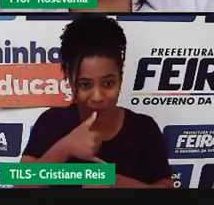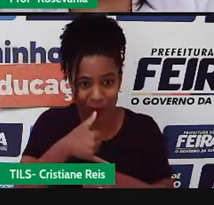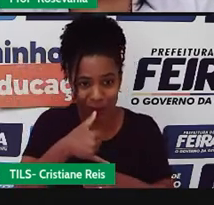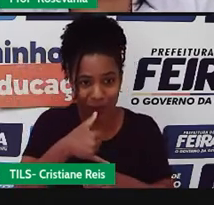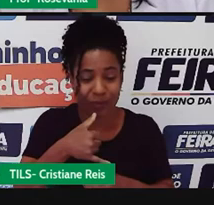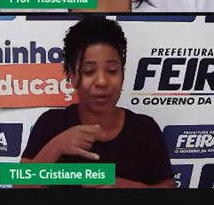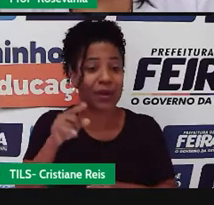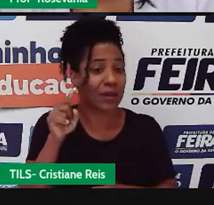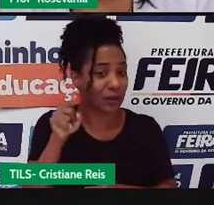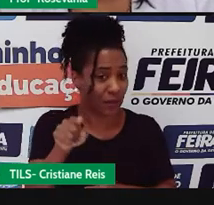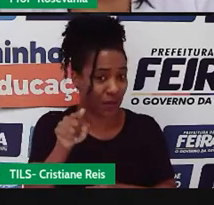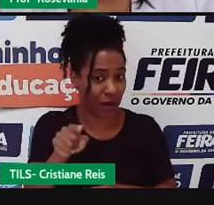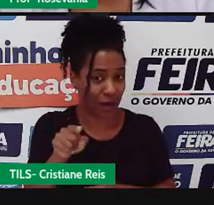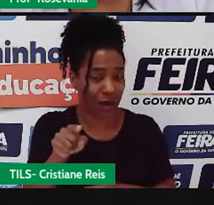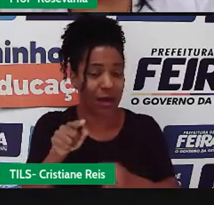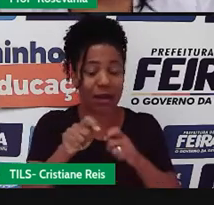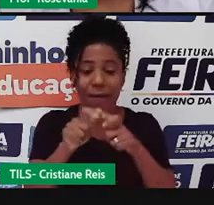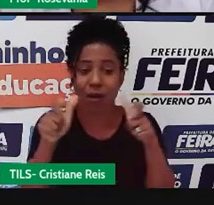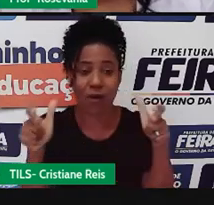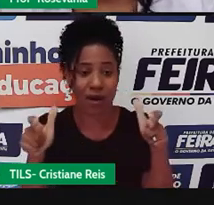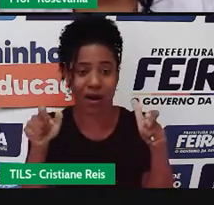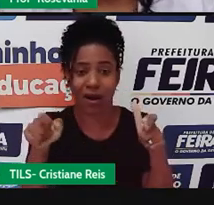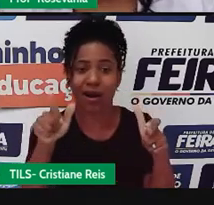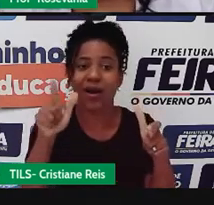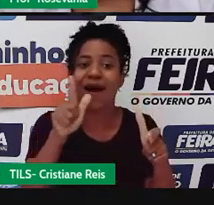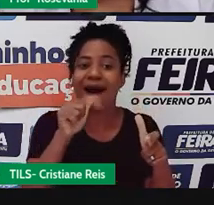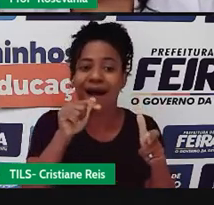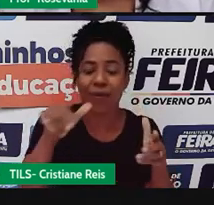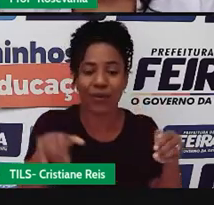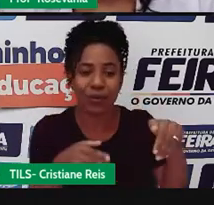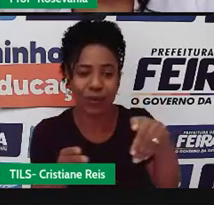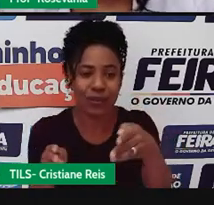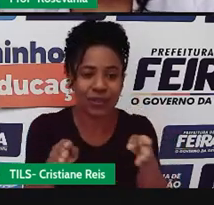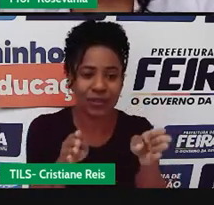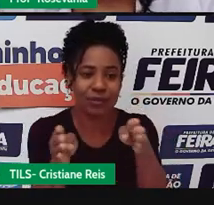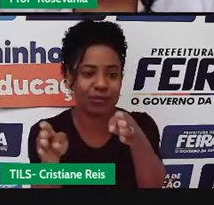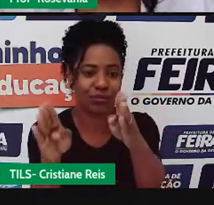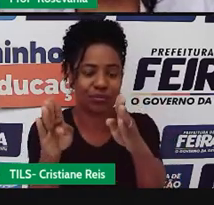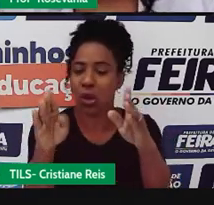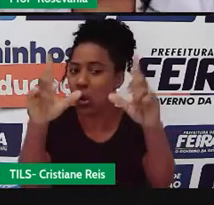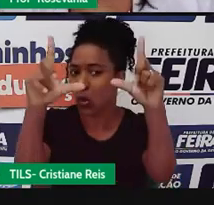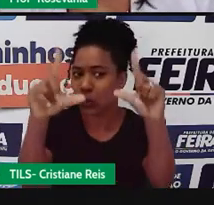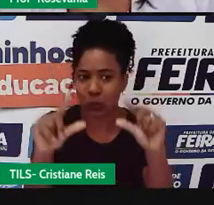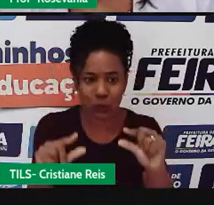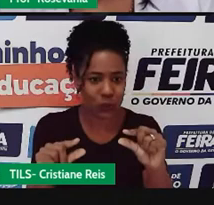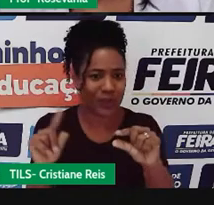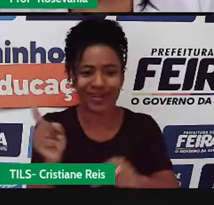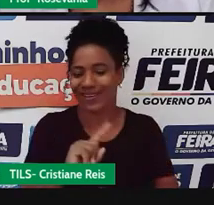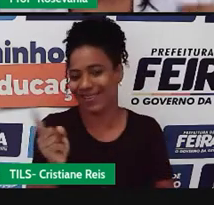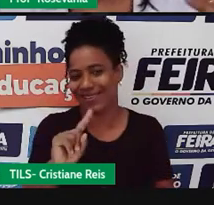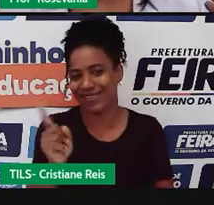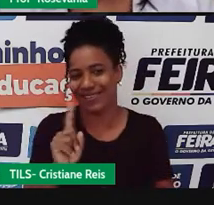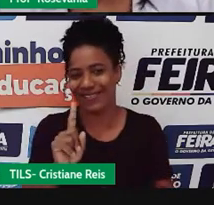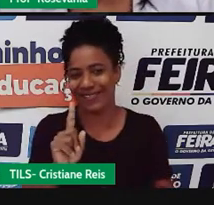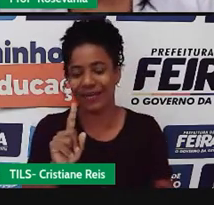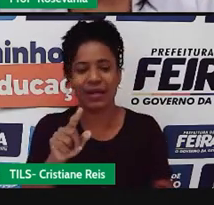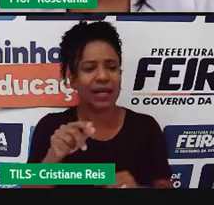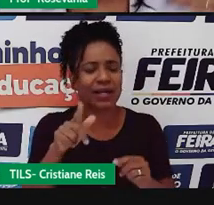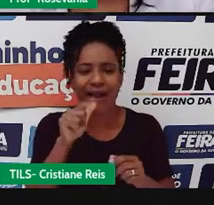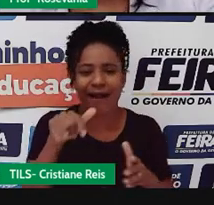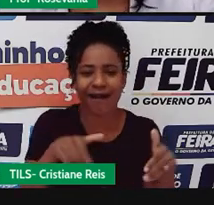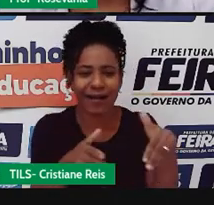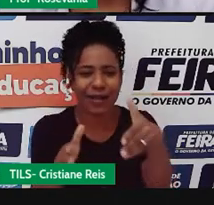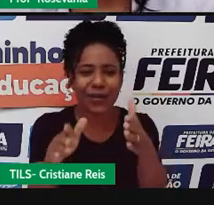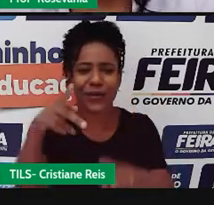Em sua maioria, os rios são perenes, o que é que são rios perenes? São aqueles rios que não secam, né, eles têm água o ano todo,